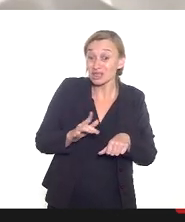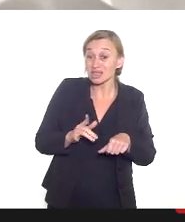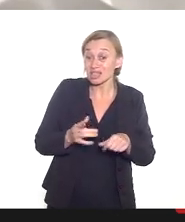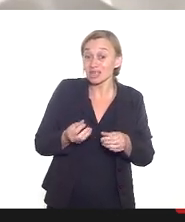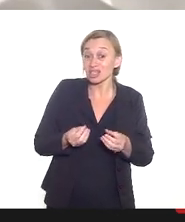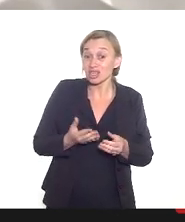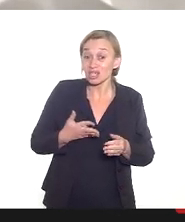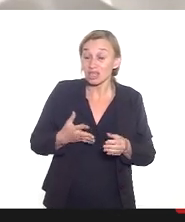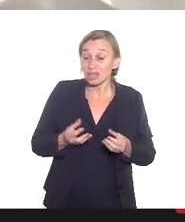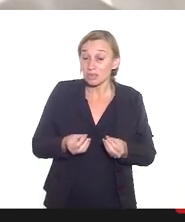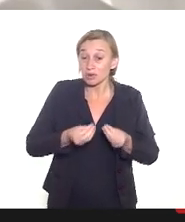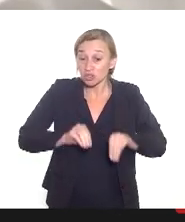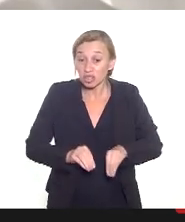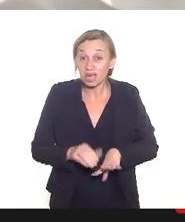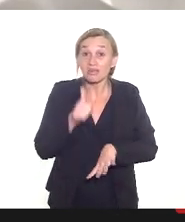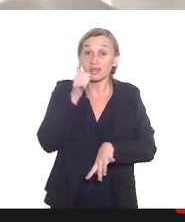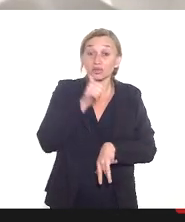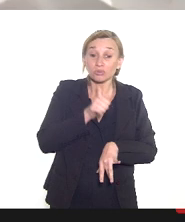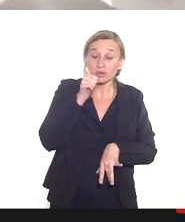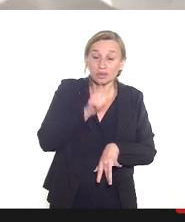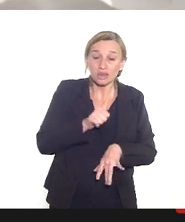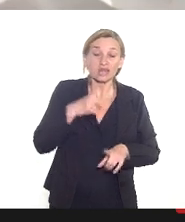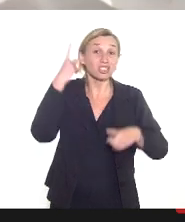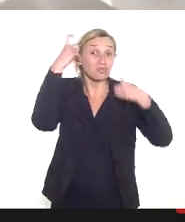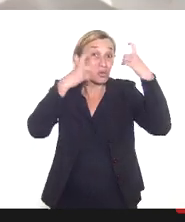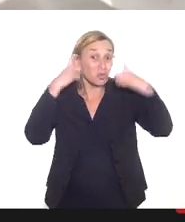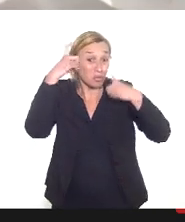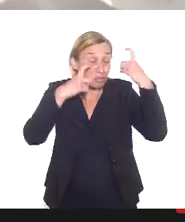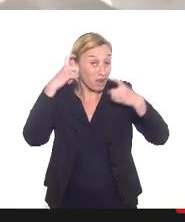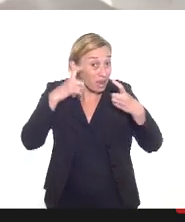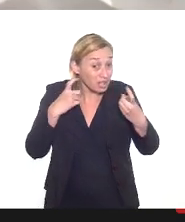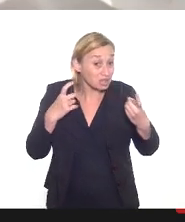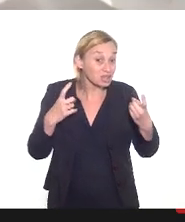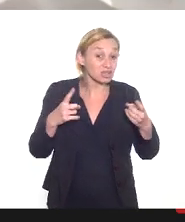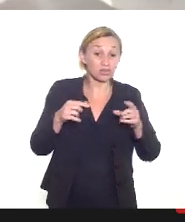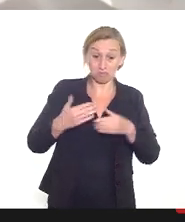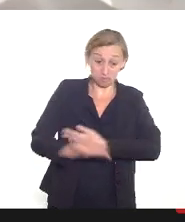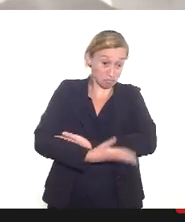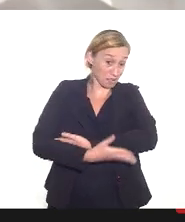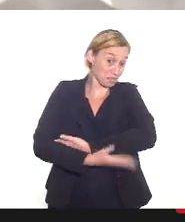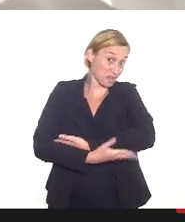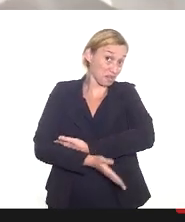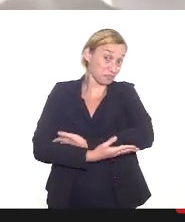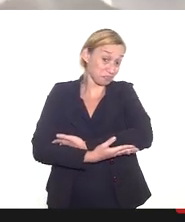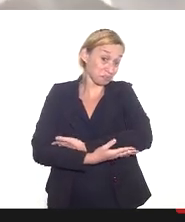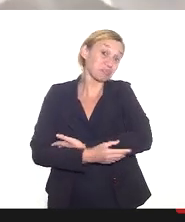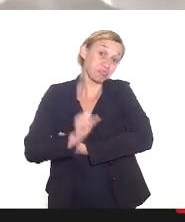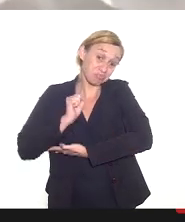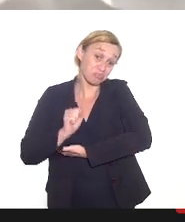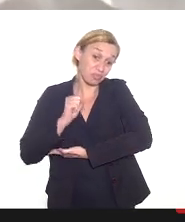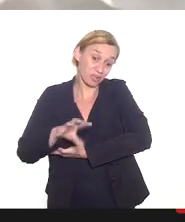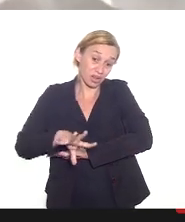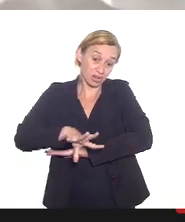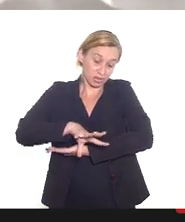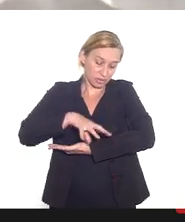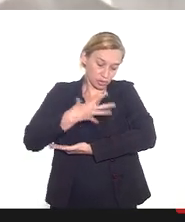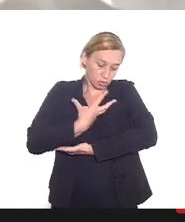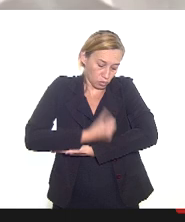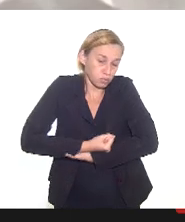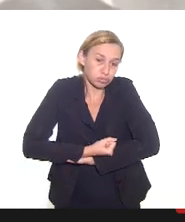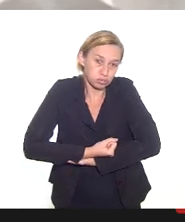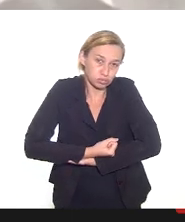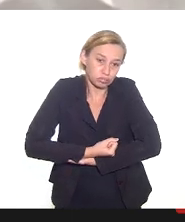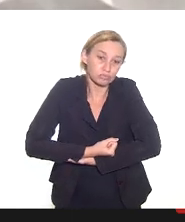em particular as mulheres preocupadas que seus bebês pudessem contrair